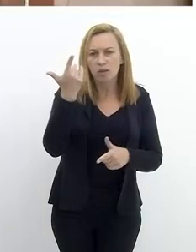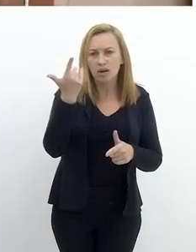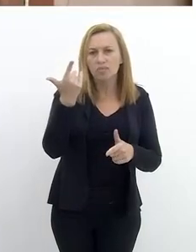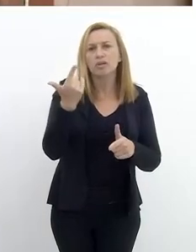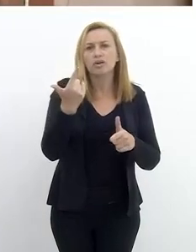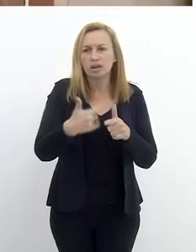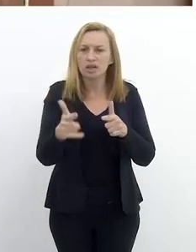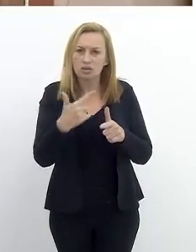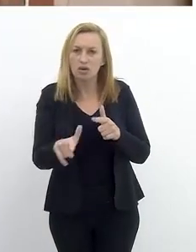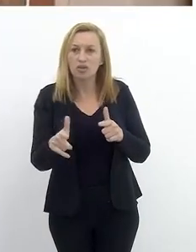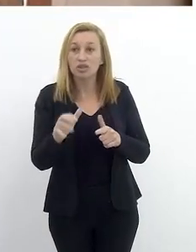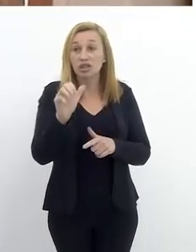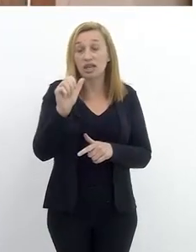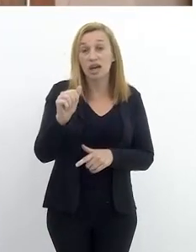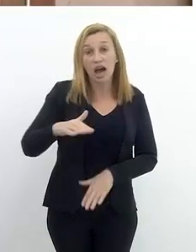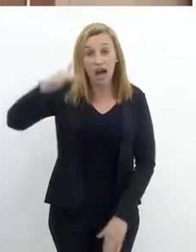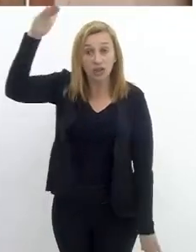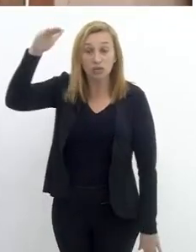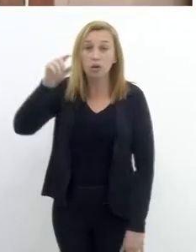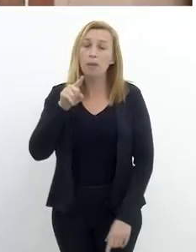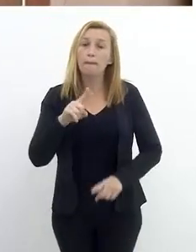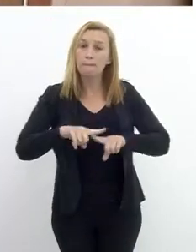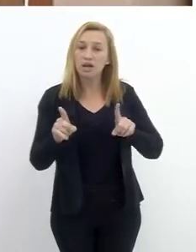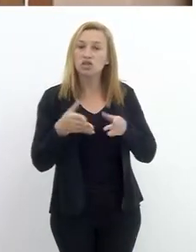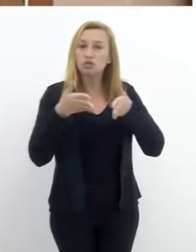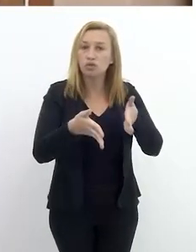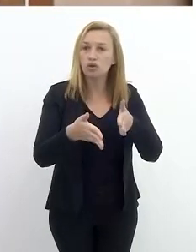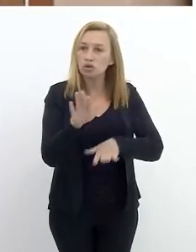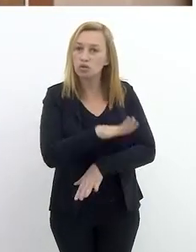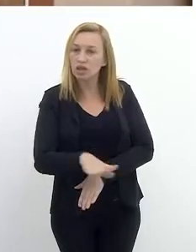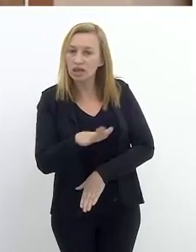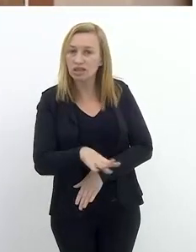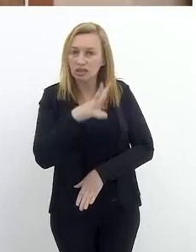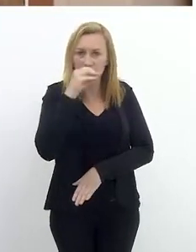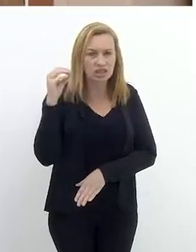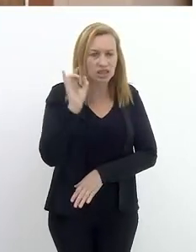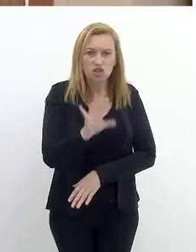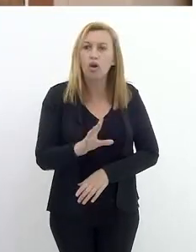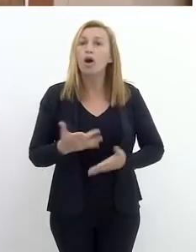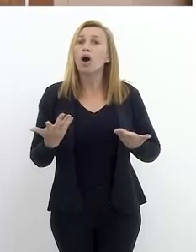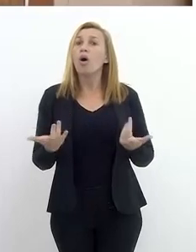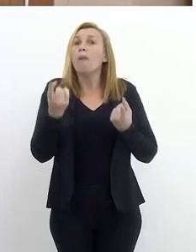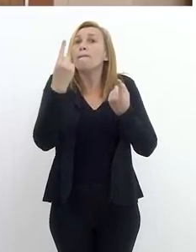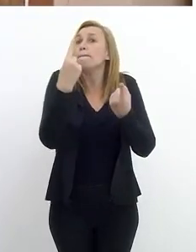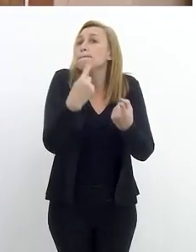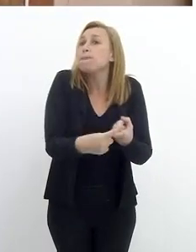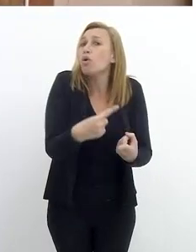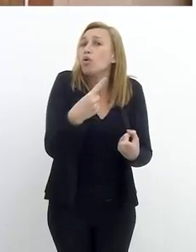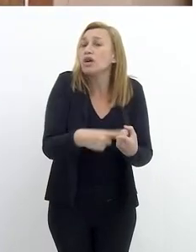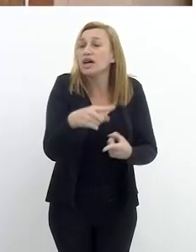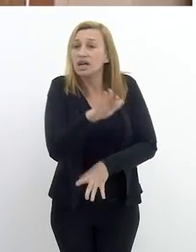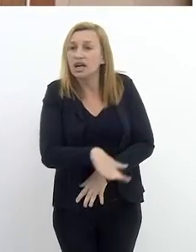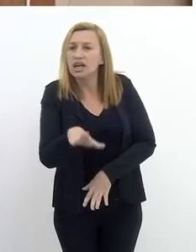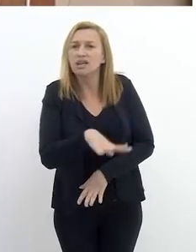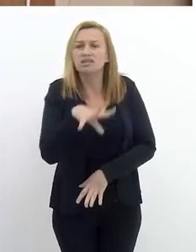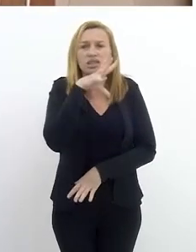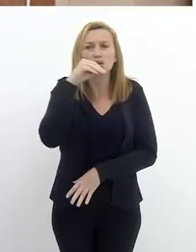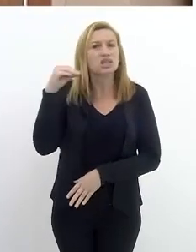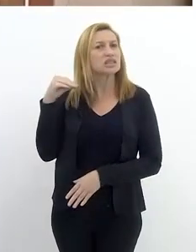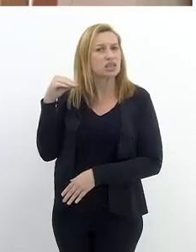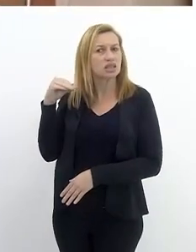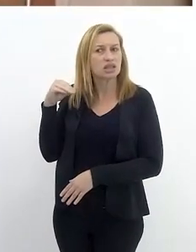presenciei isso, mas o foco de vocês é criança e adolescente. Por que que crianças e